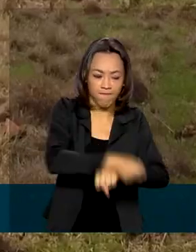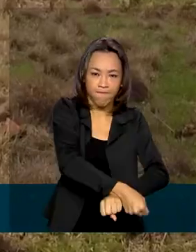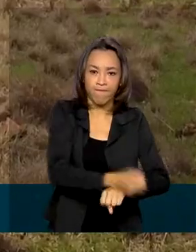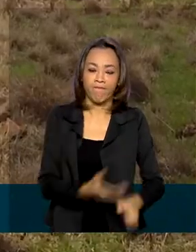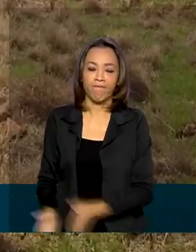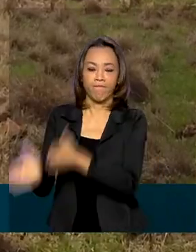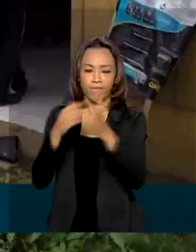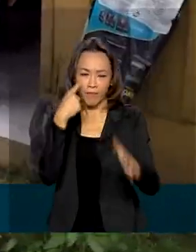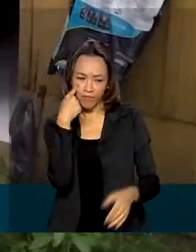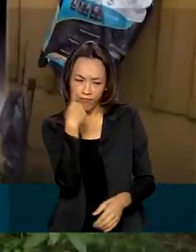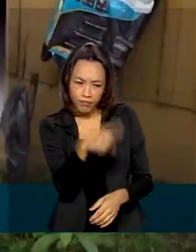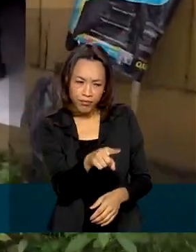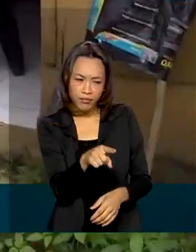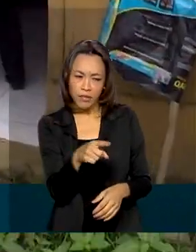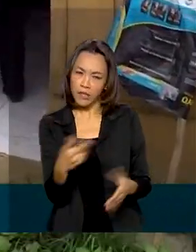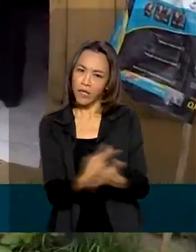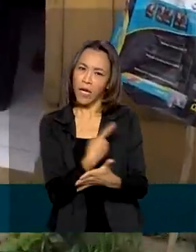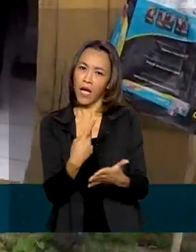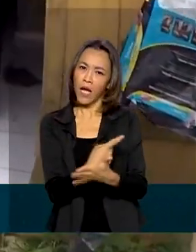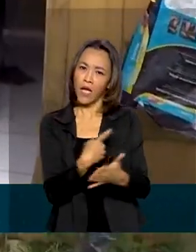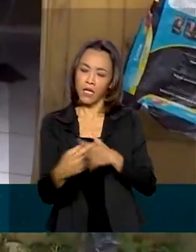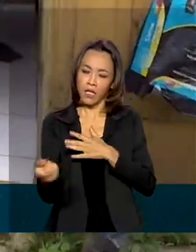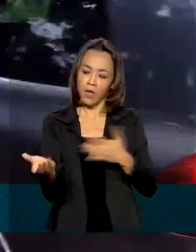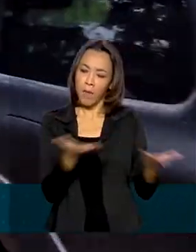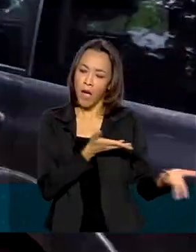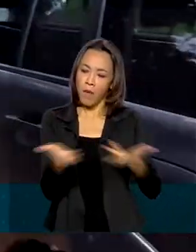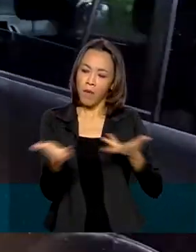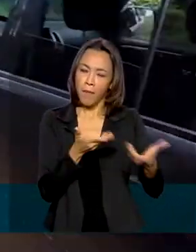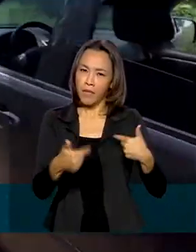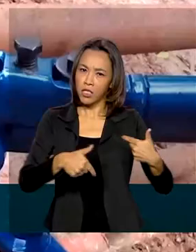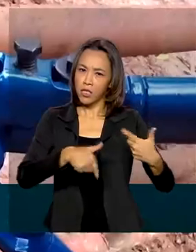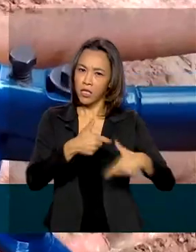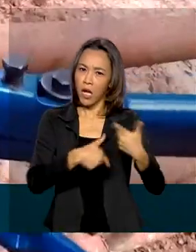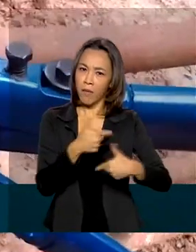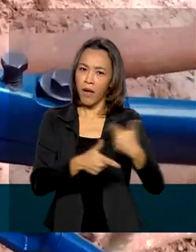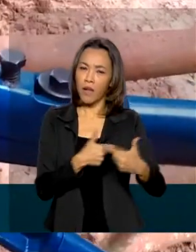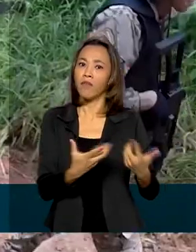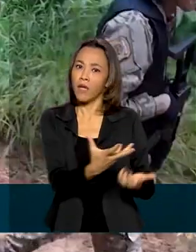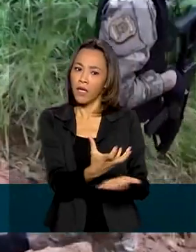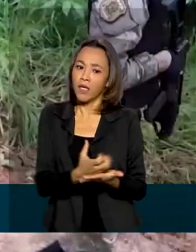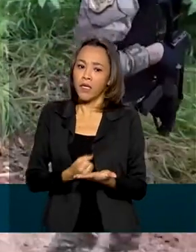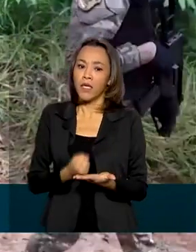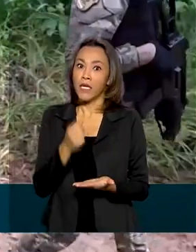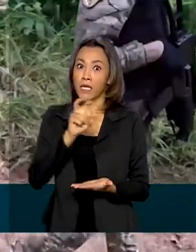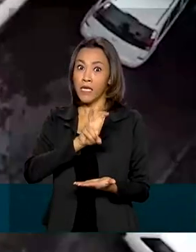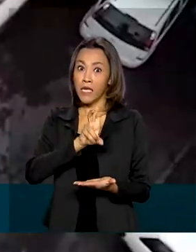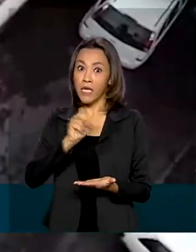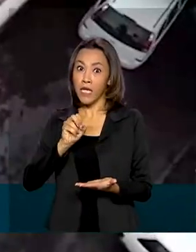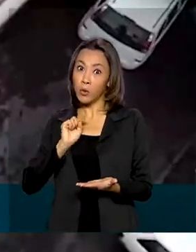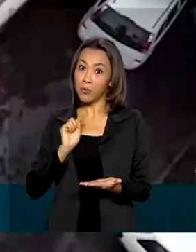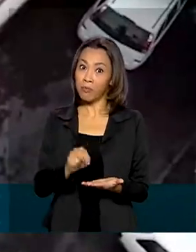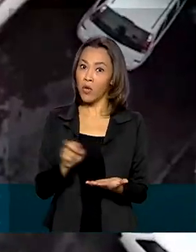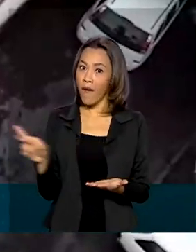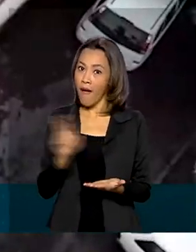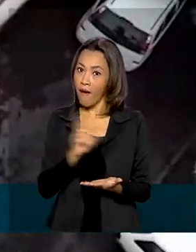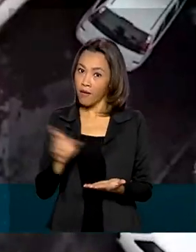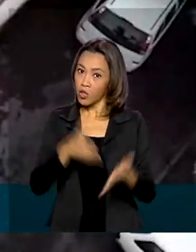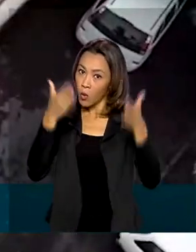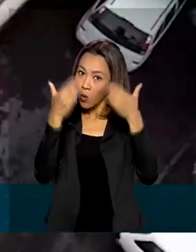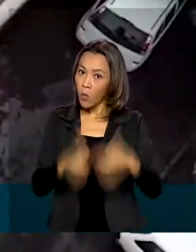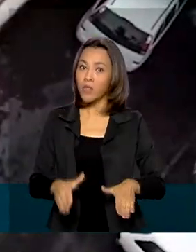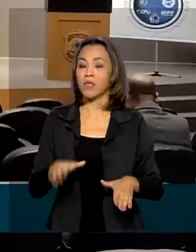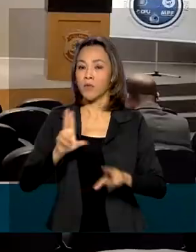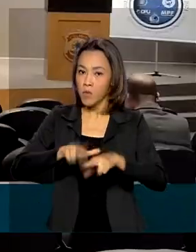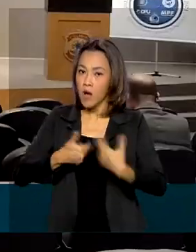irregularidades nas relações de trabalho e vai garantir o recebimento de quase 500 mil reais em indenizações